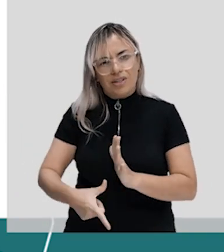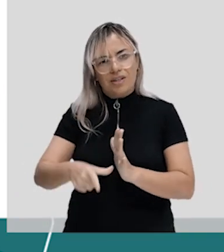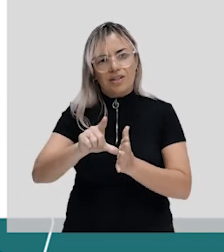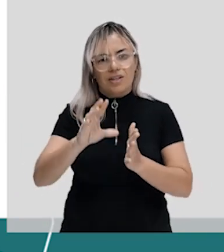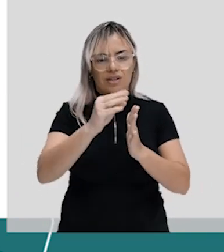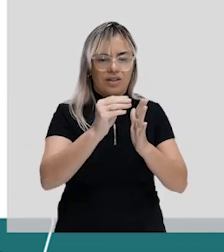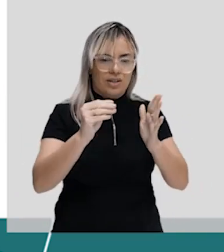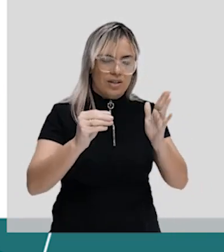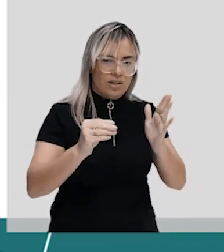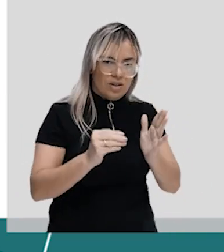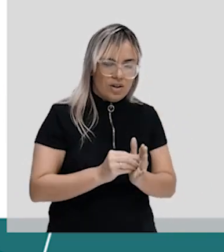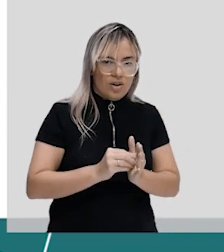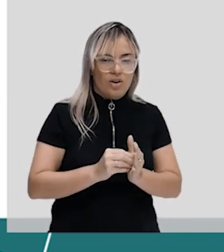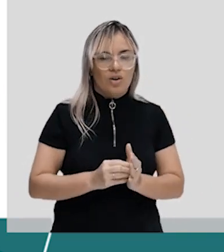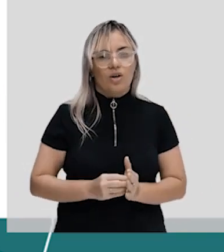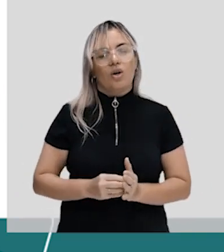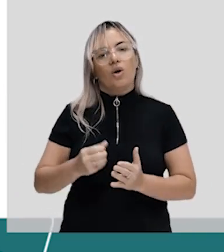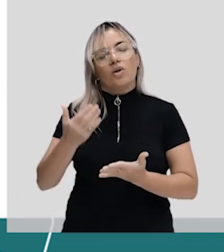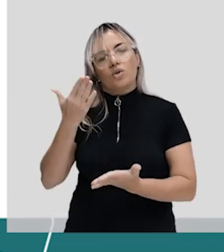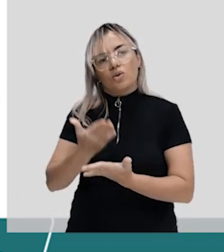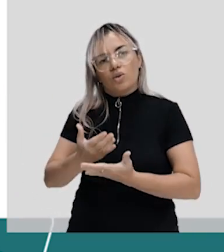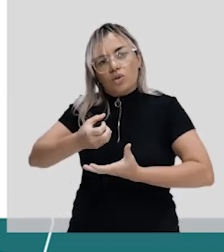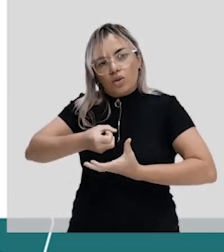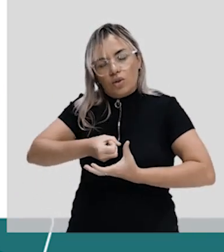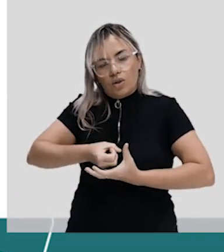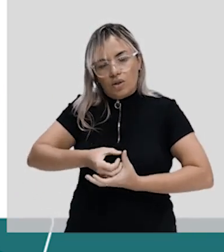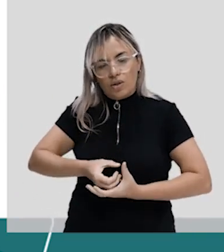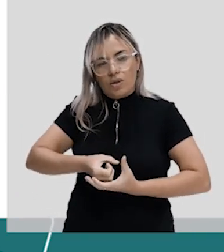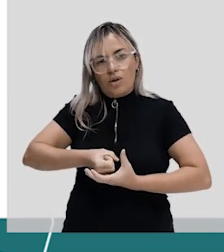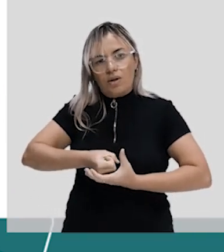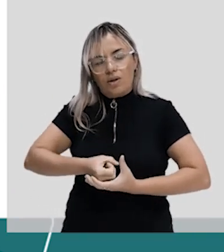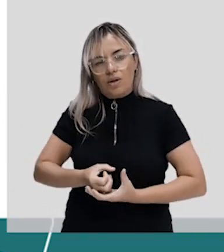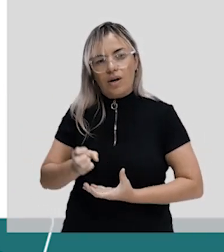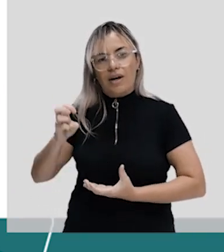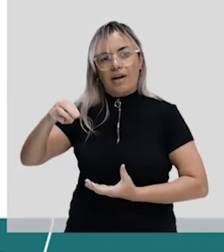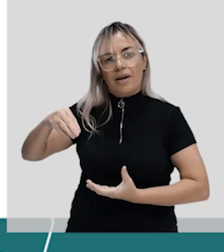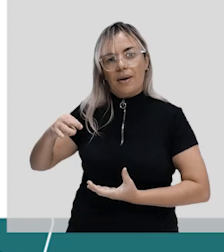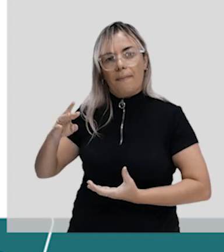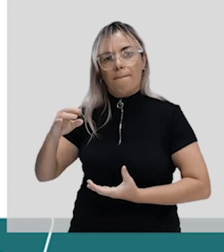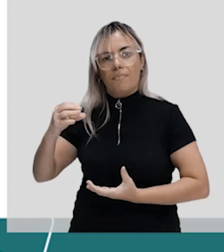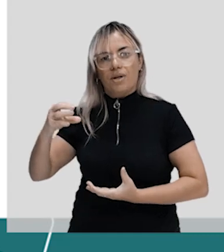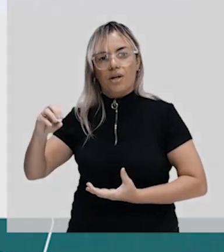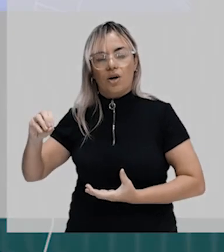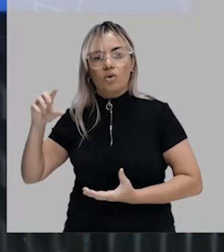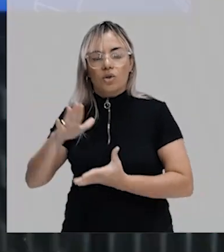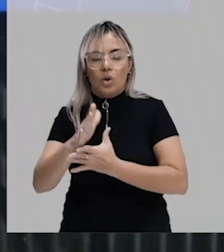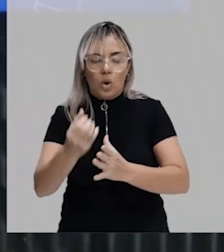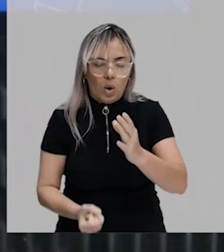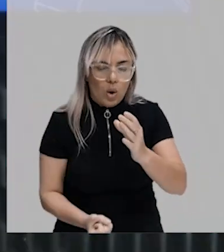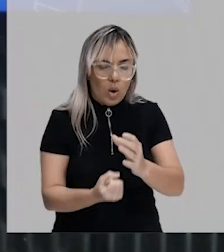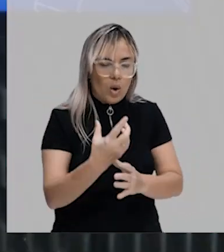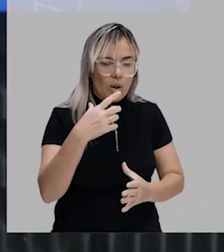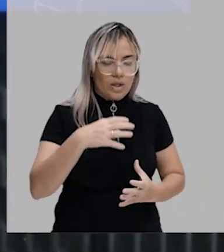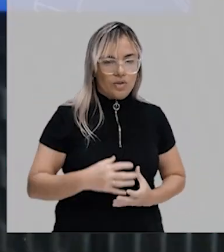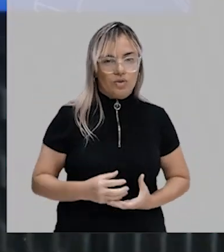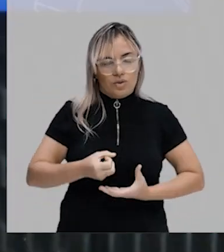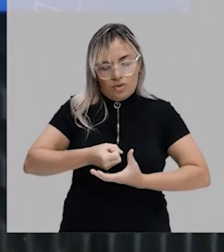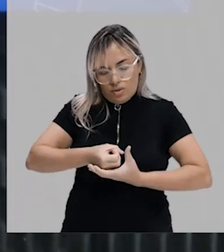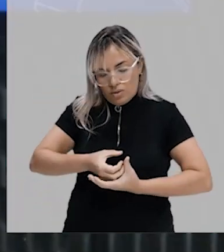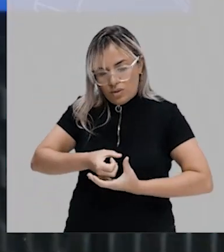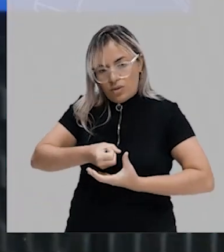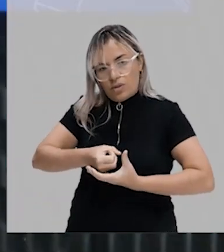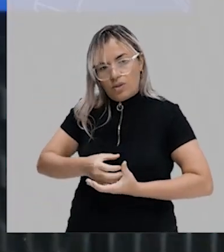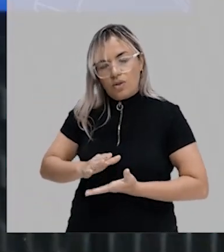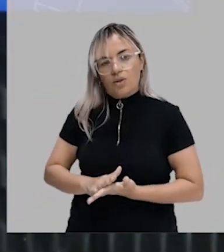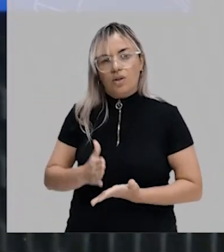embriologia, tá? Embriologia é o estudo da origem e formação dos embriões, e a gente